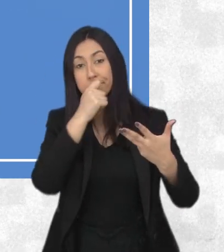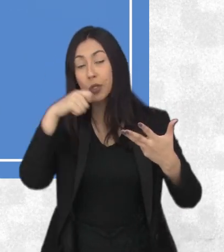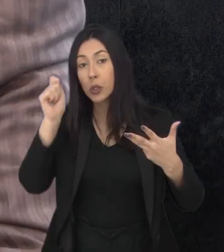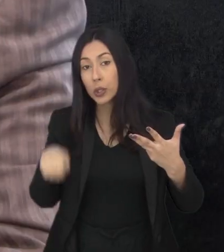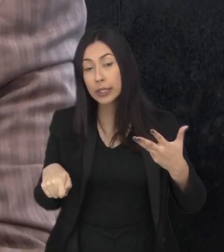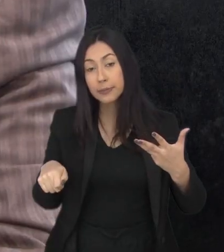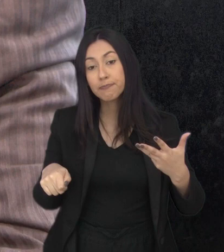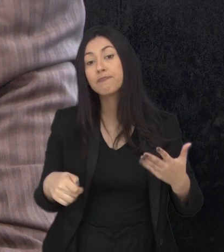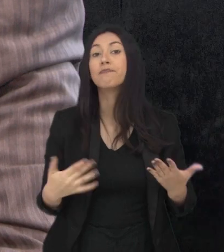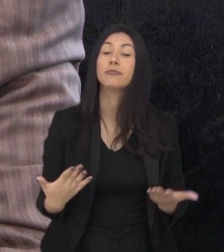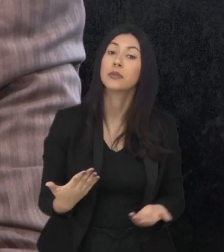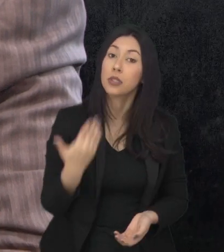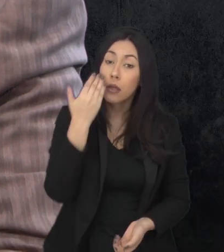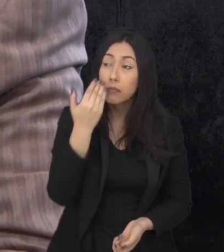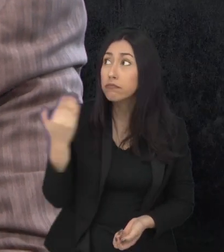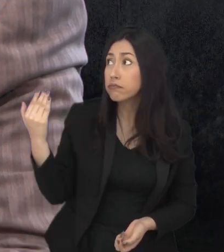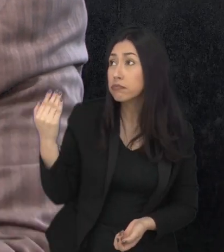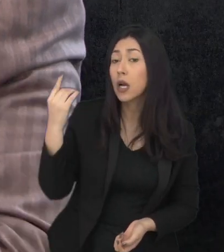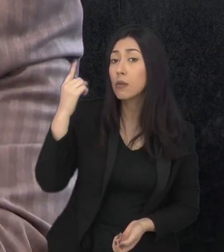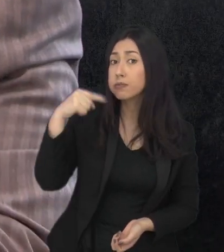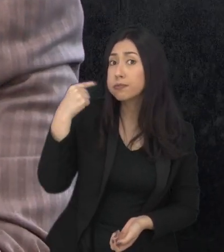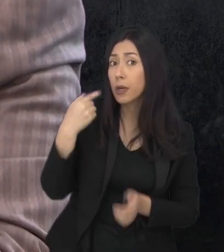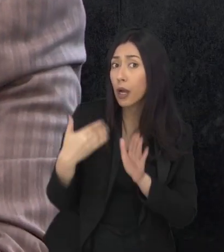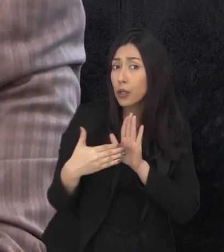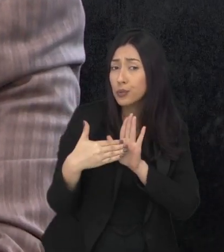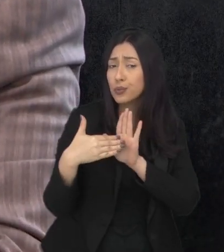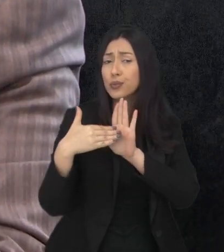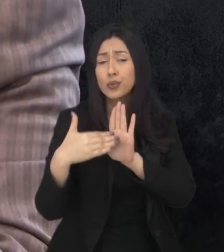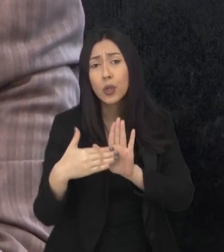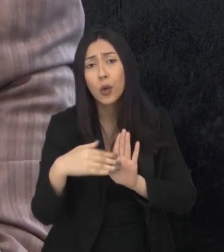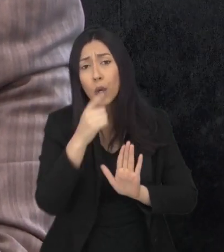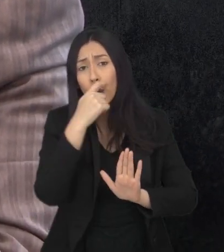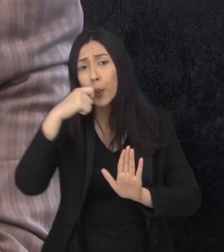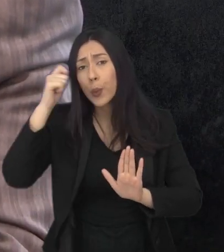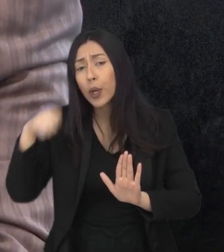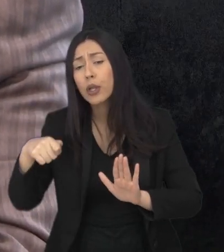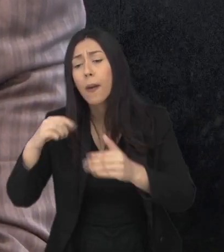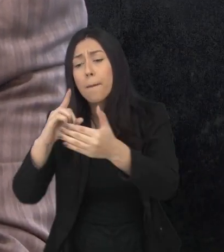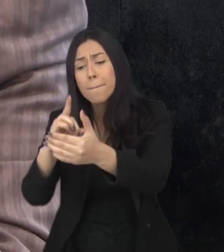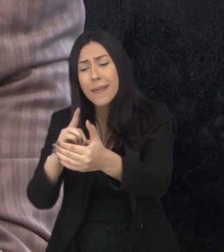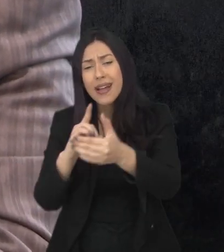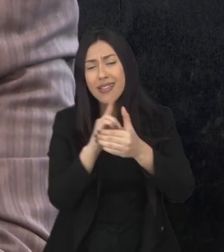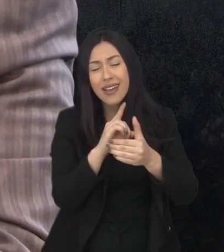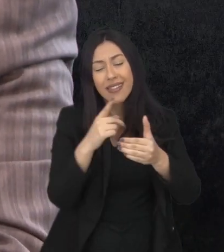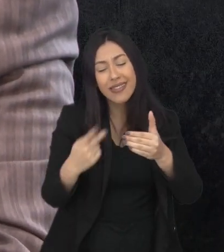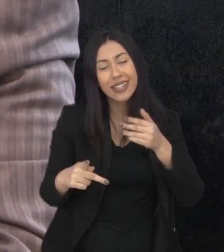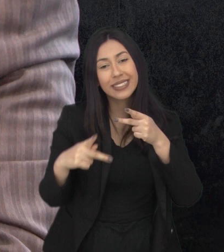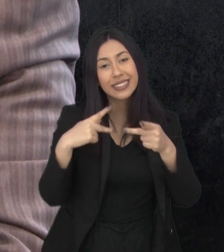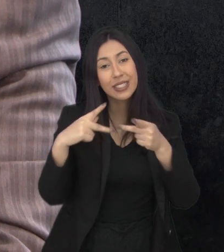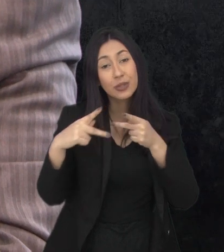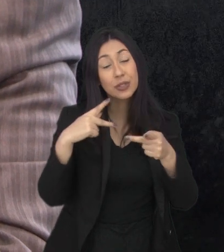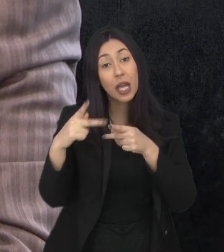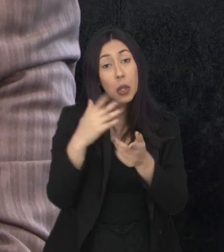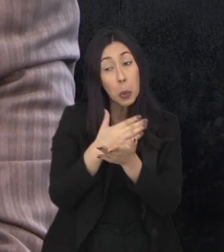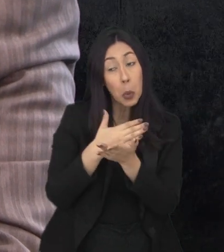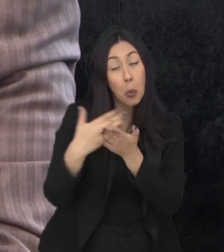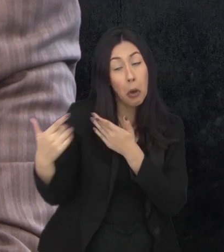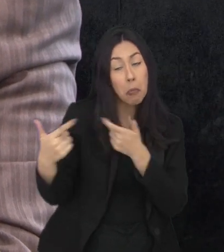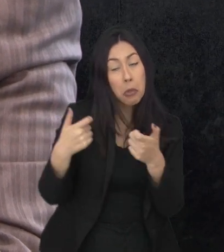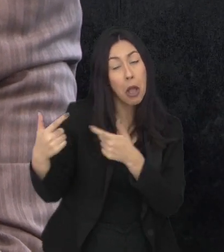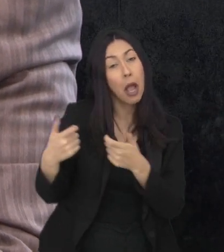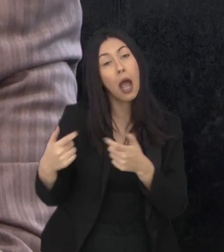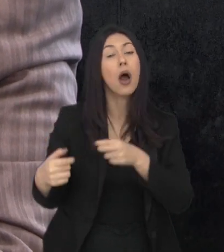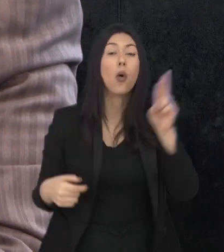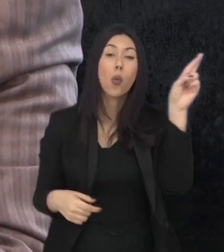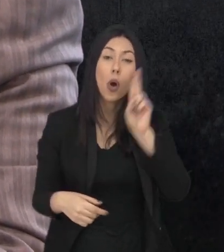Ucrânia. Esse advogado ajudou na acolhida de ucranianos que vieram para São José dos Campos logo após o início da